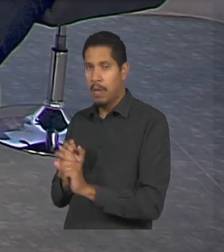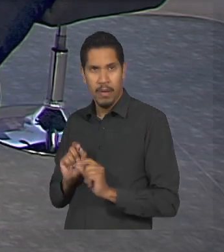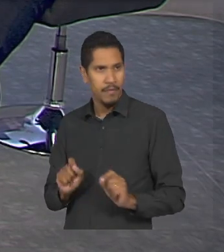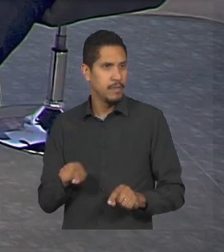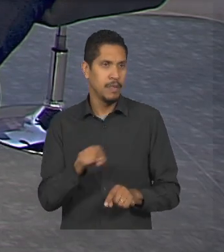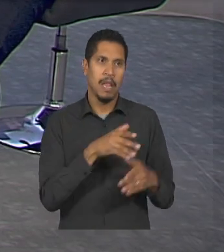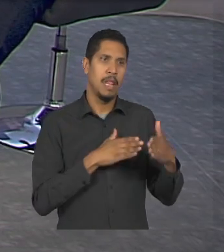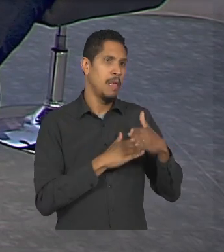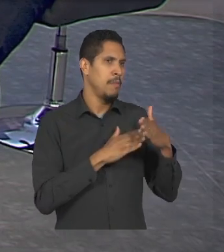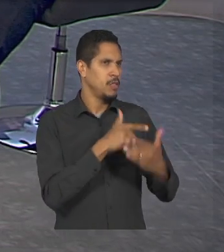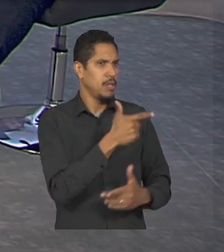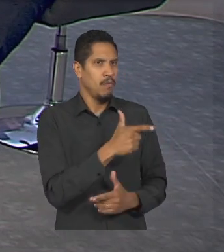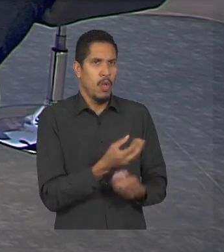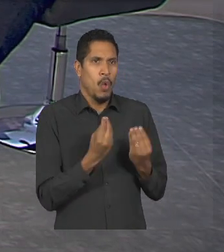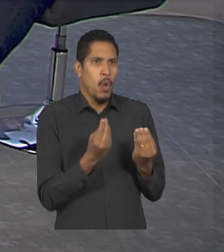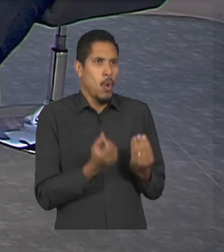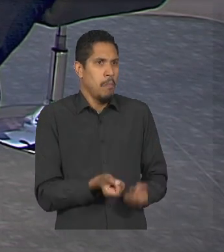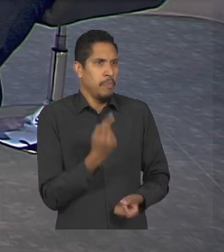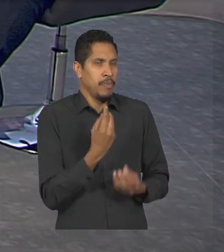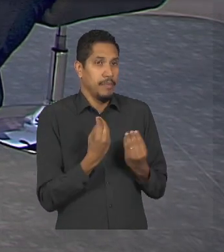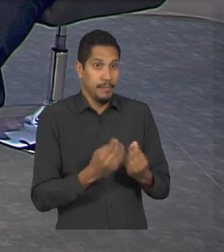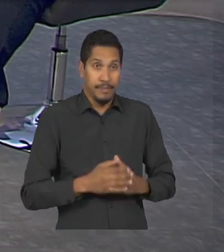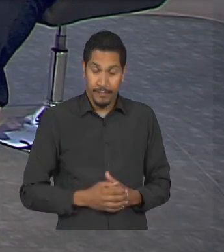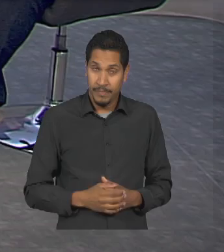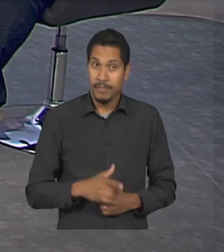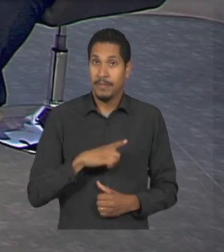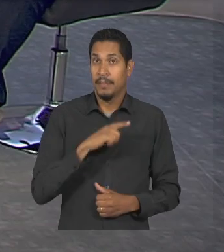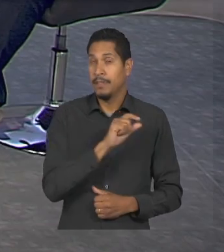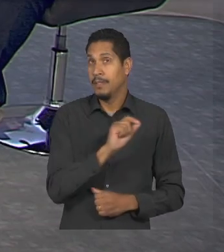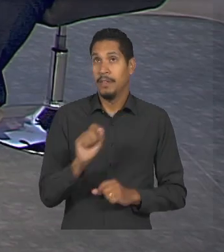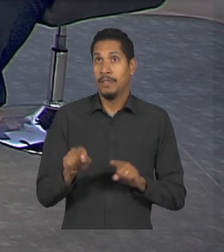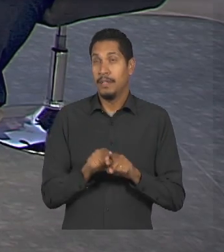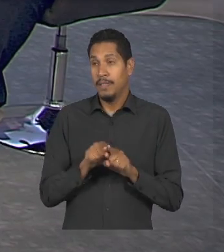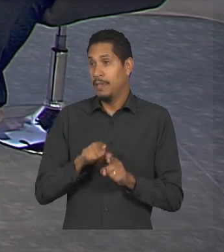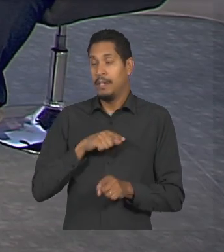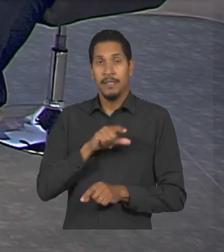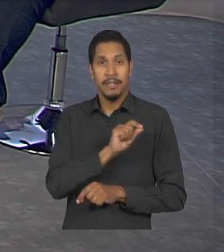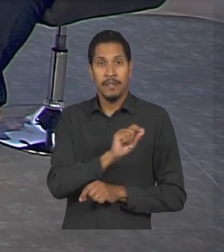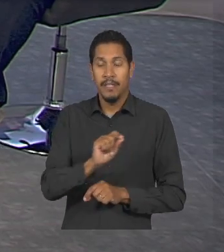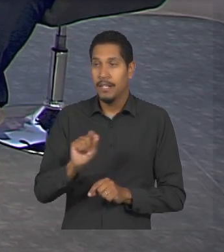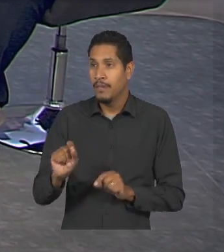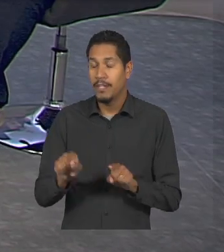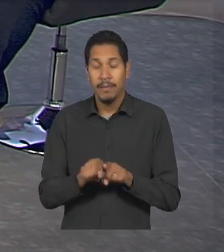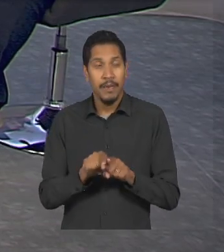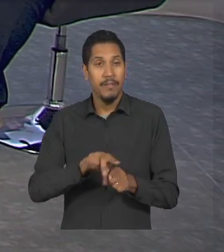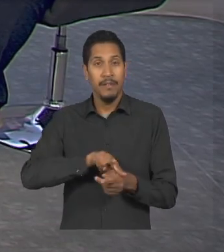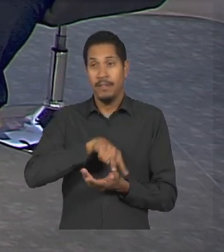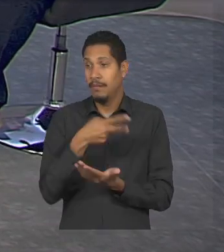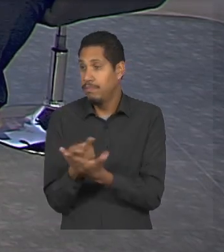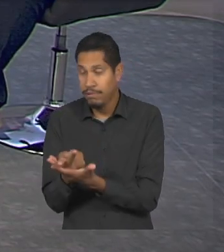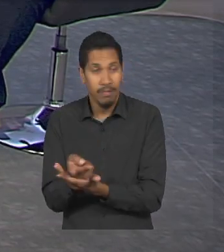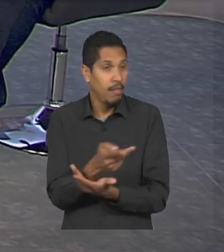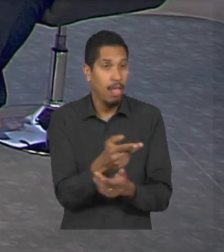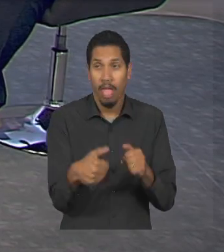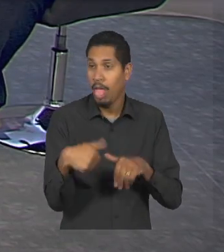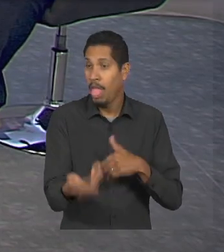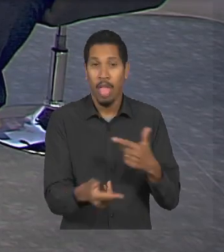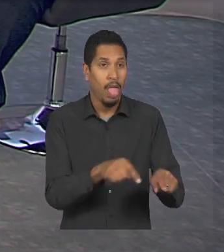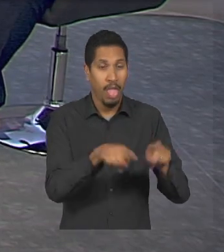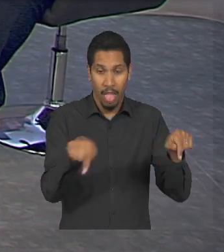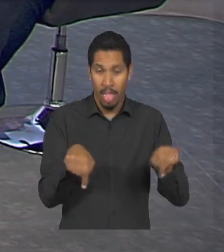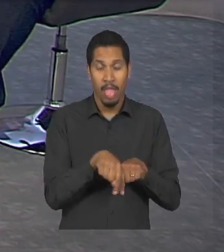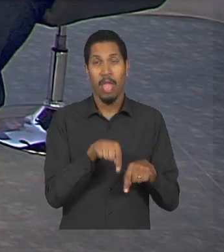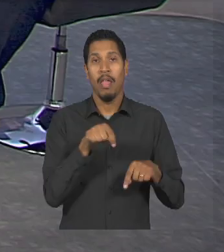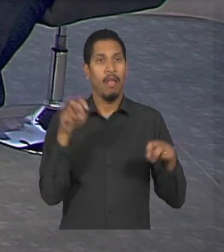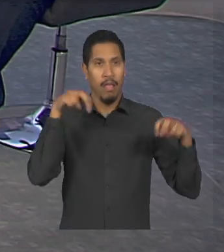dá limite para ele ele é uma criança que se joga quando sai do parquinho da xilique e aqui nessa escola a